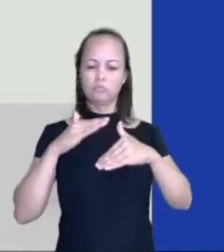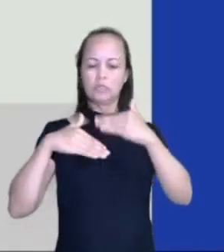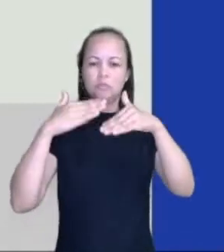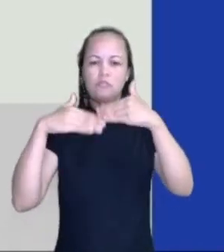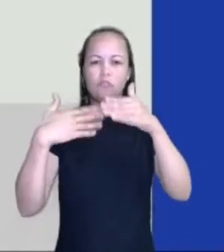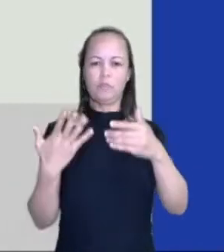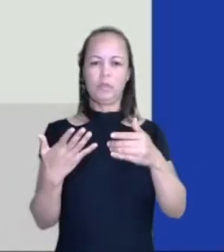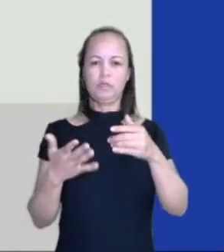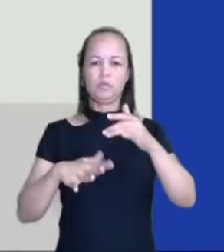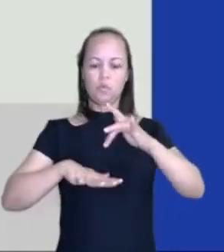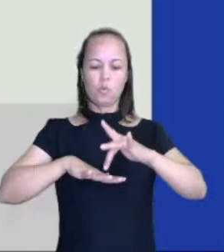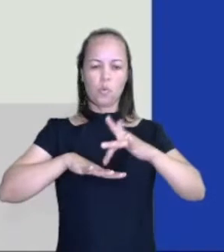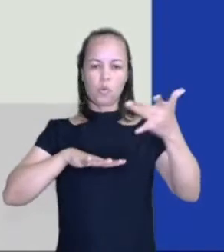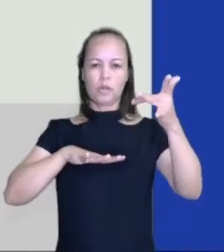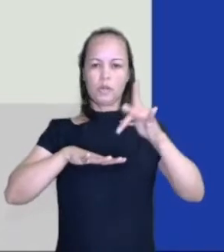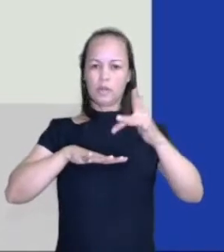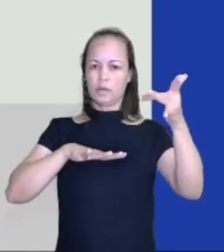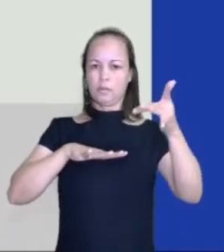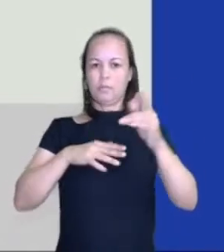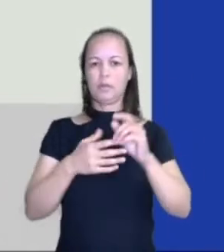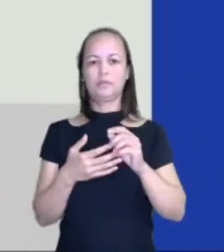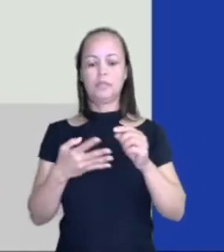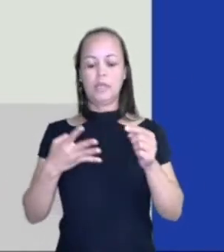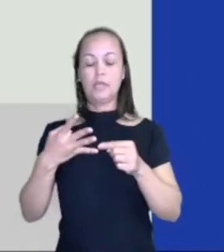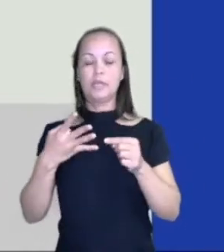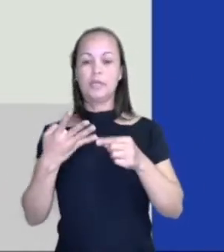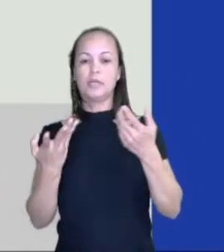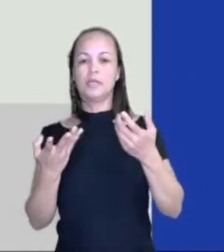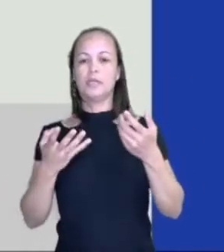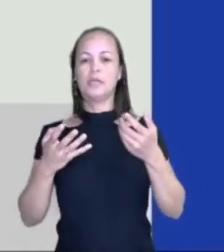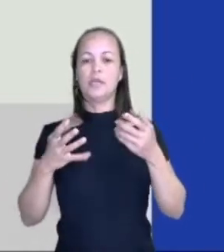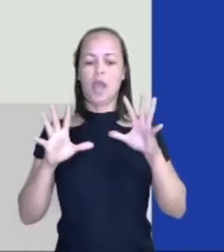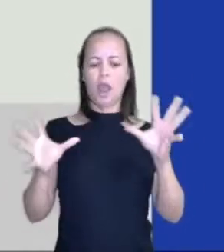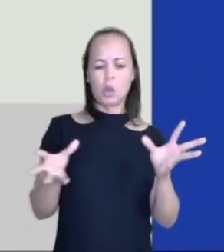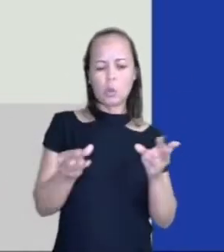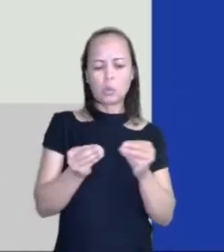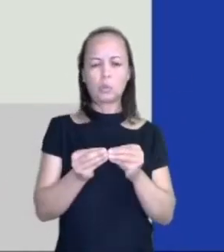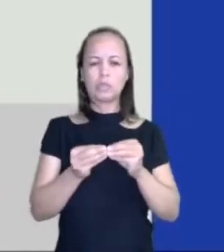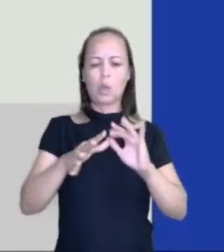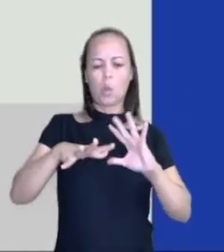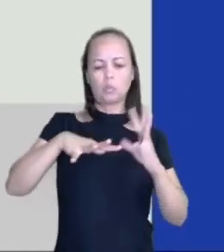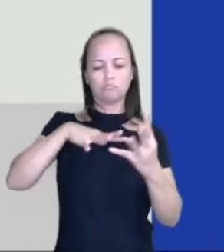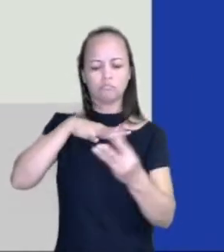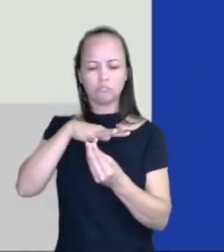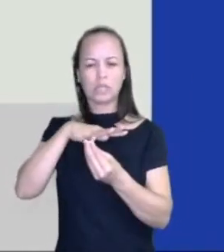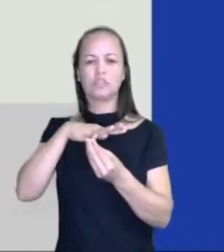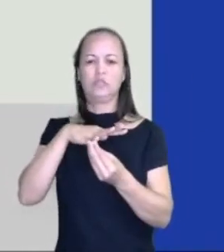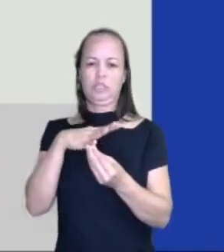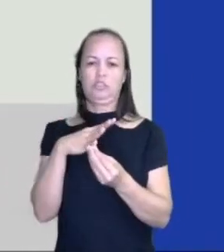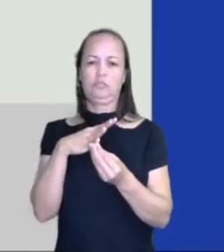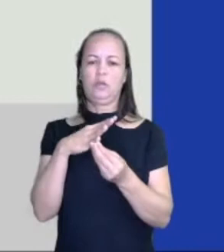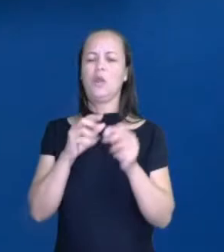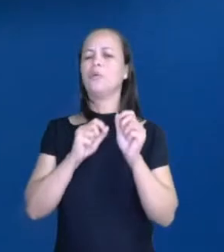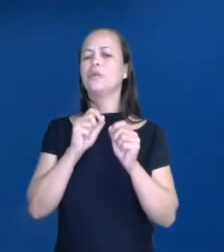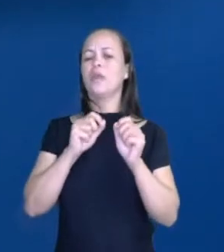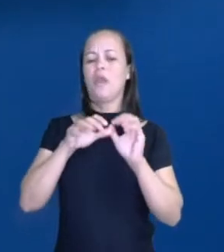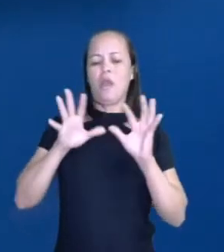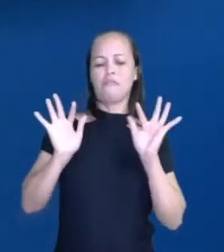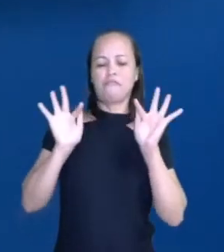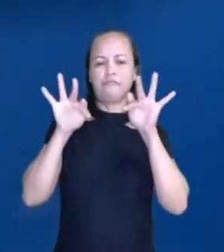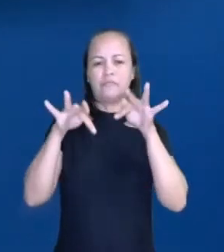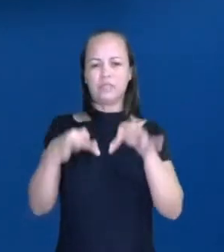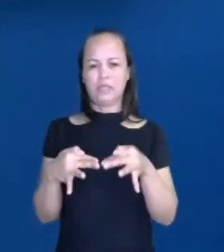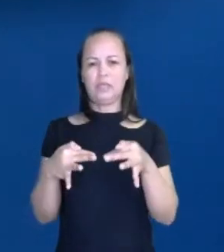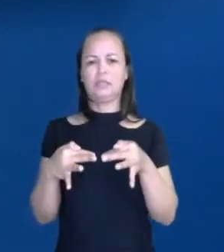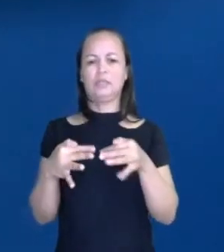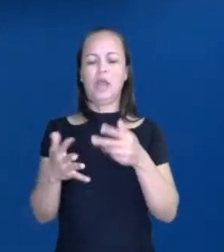clímax e a conclusão ou desfecho. Então, conclusão ou desfecho é aquela finalização. O